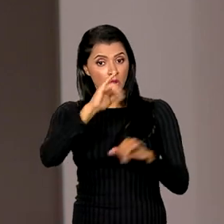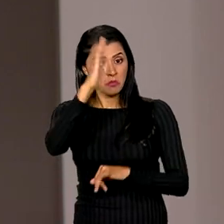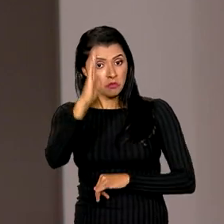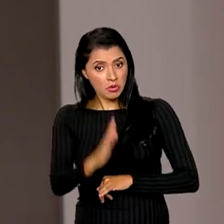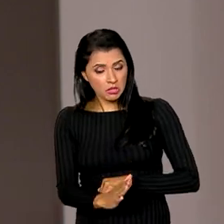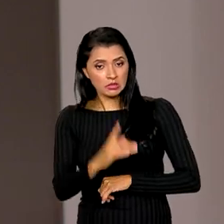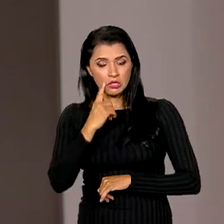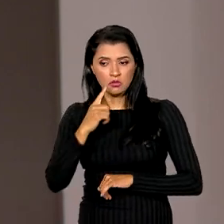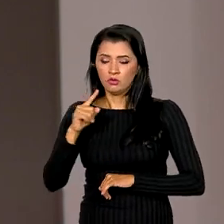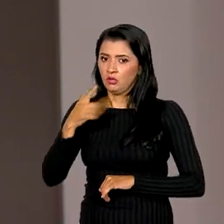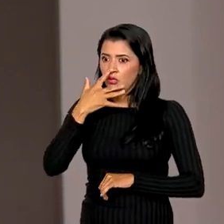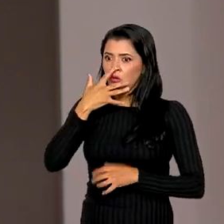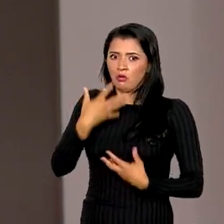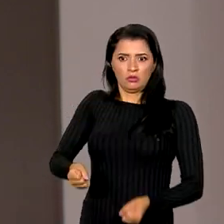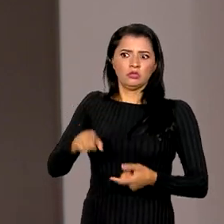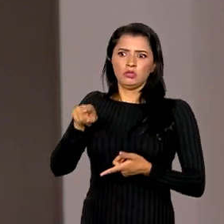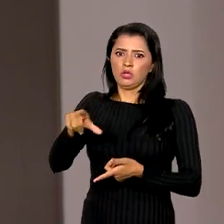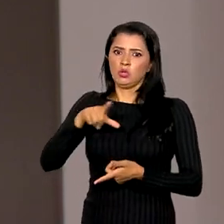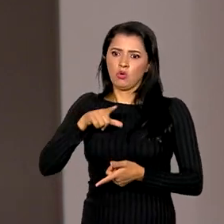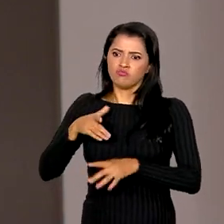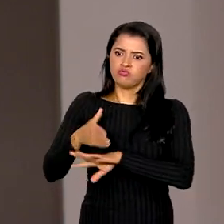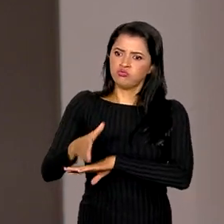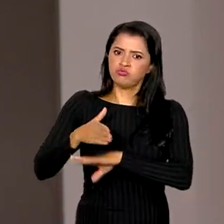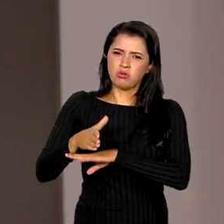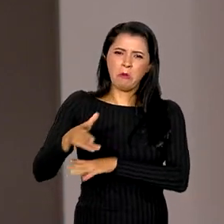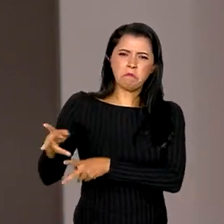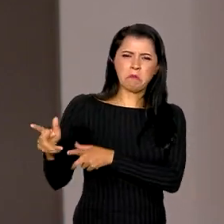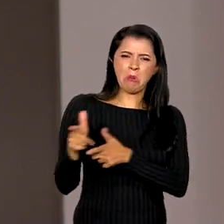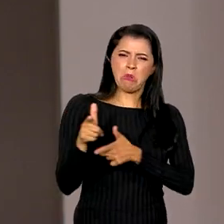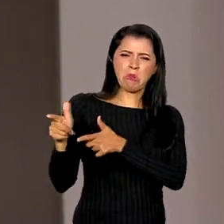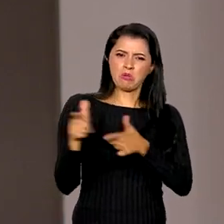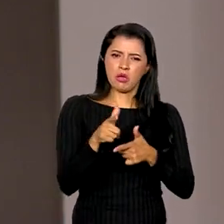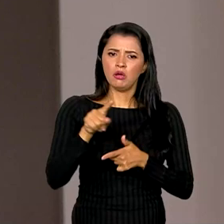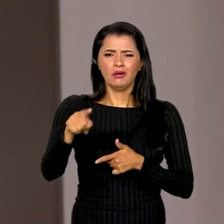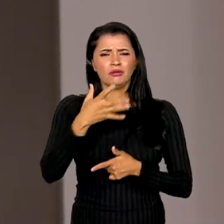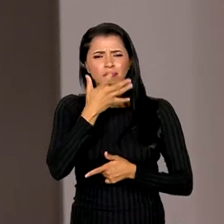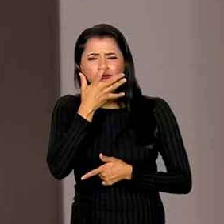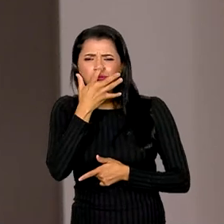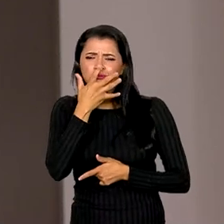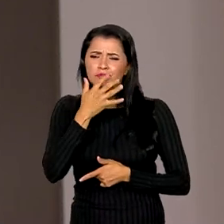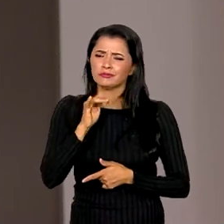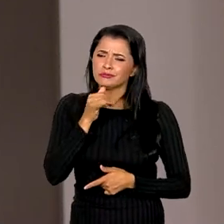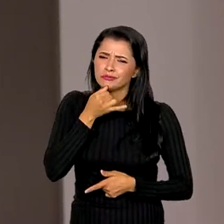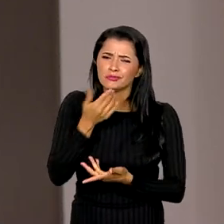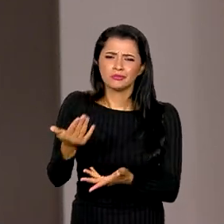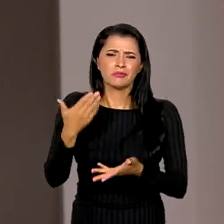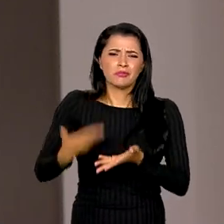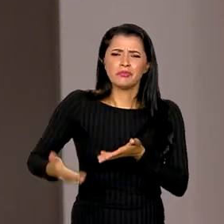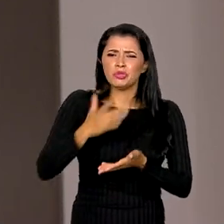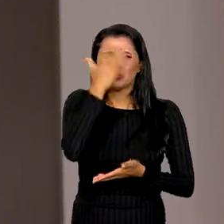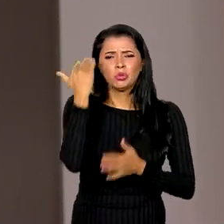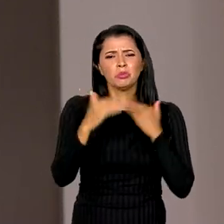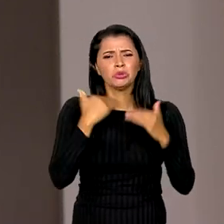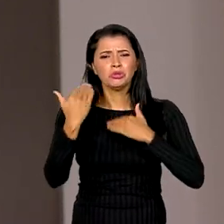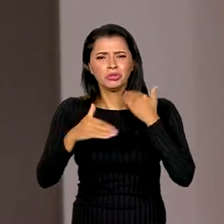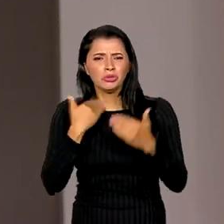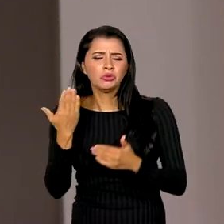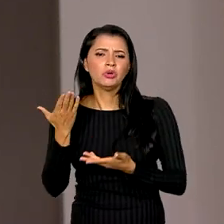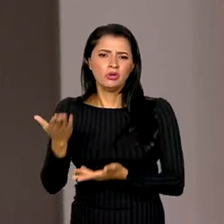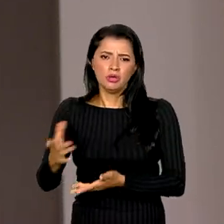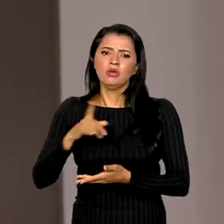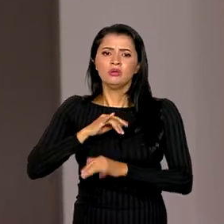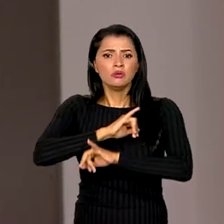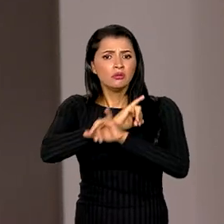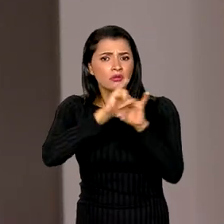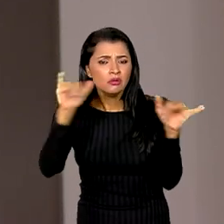condenou os ataques contra civis, lamentou profundamente a perda de vidas inocentes e conclamou todos a